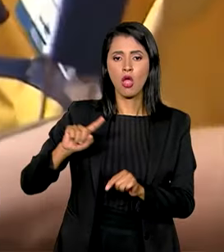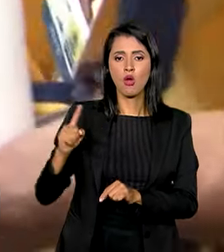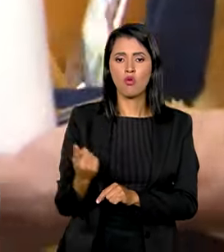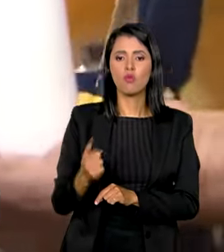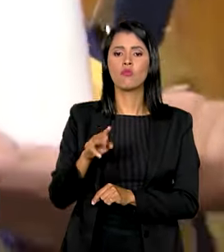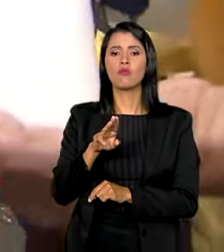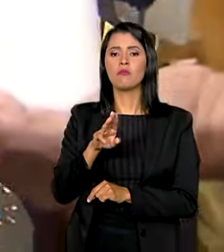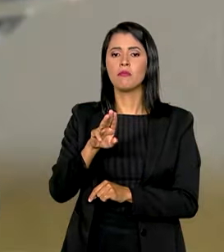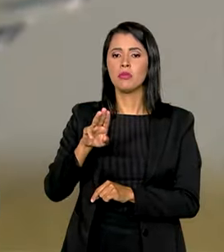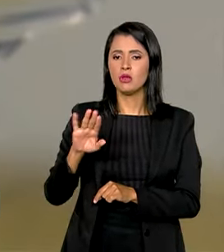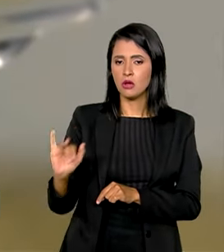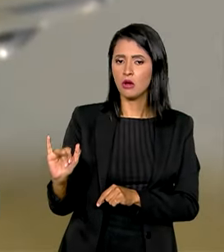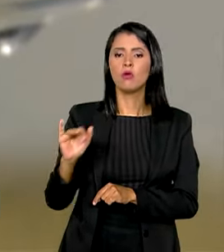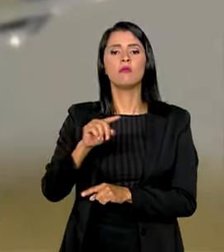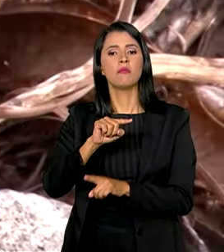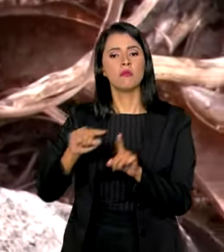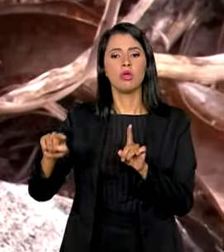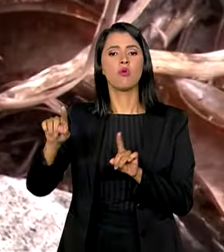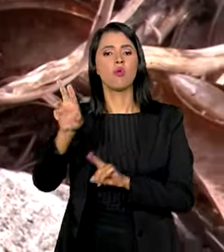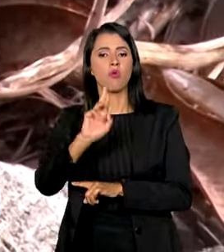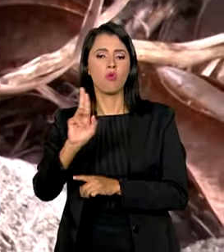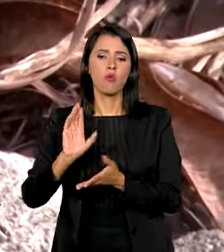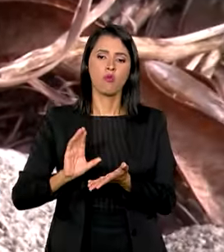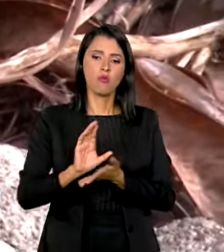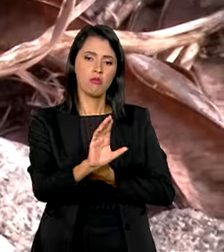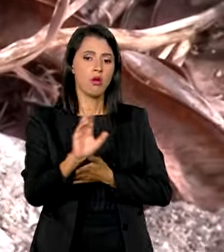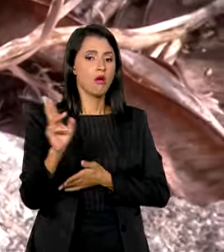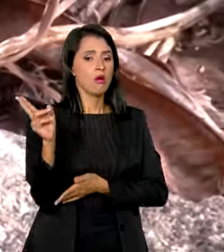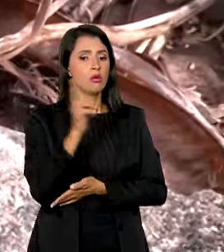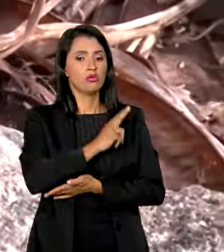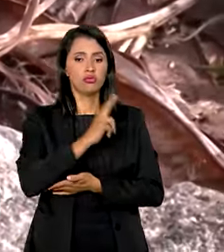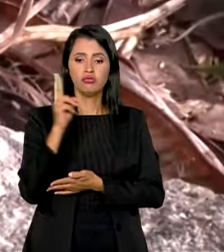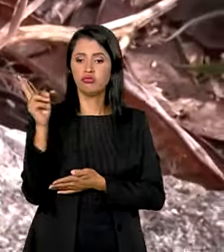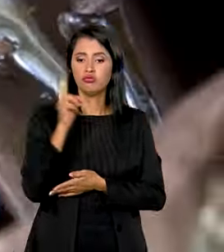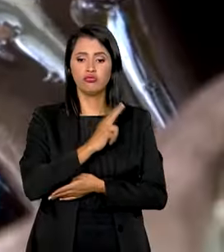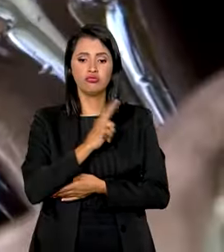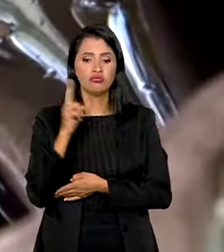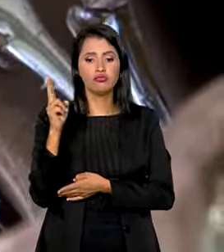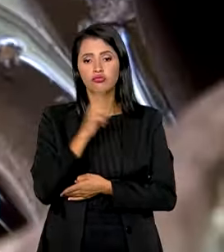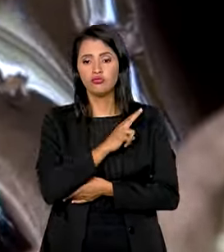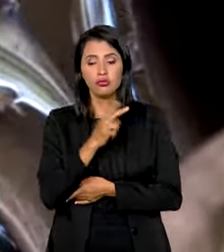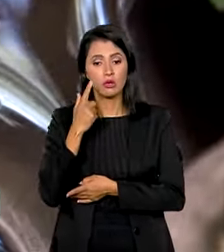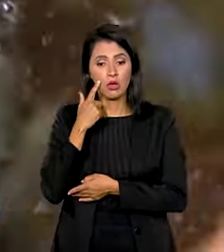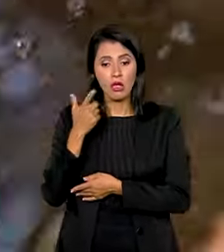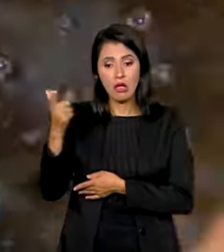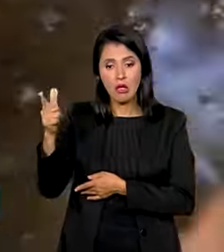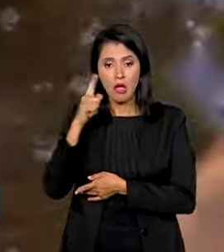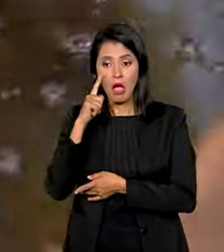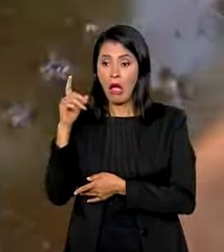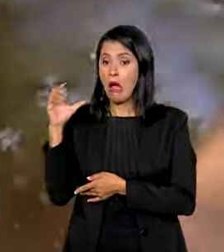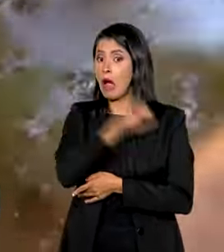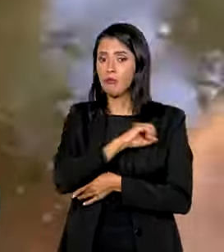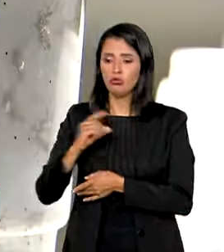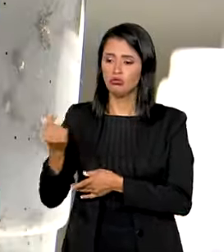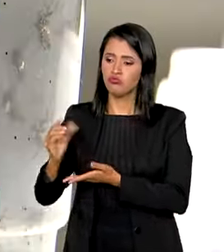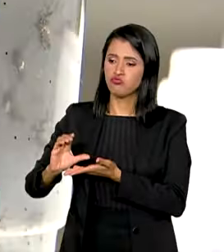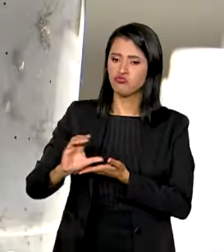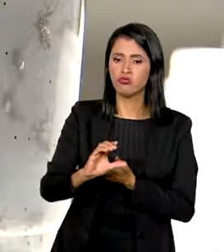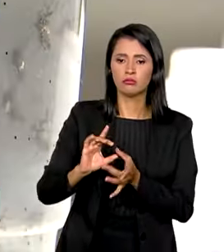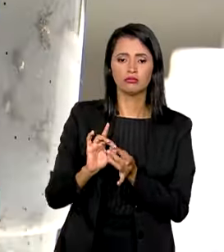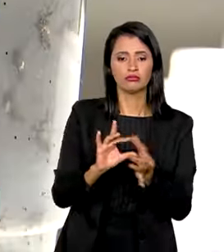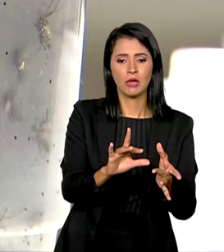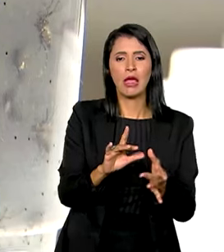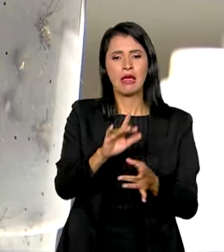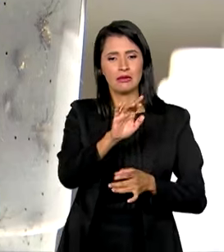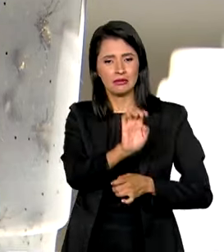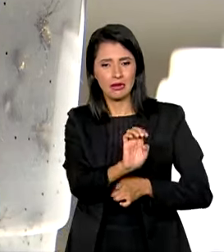bilhão nos recursos para emergências, a aceleração da liberação de recursos para